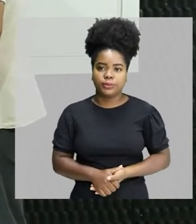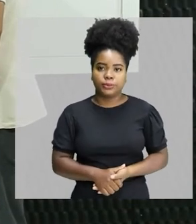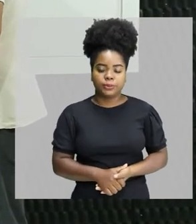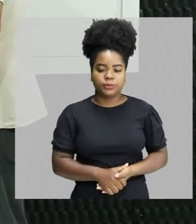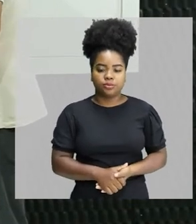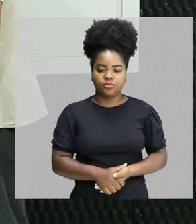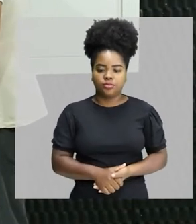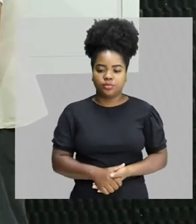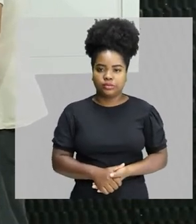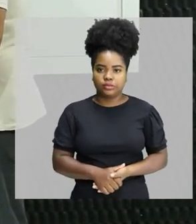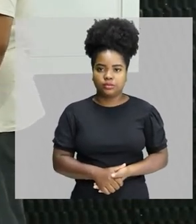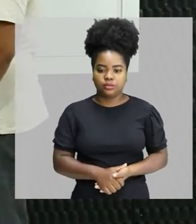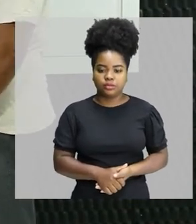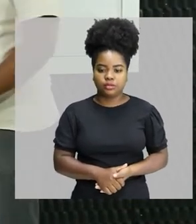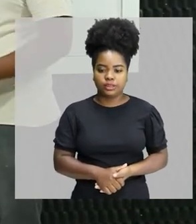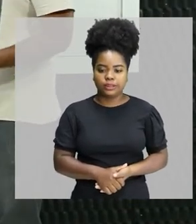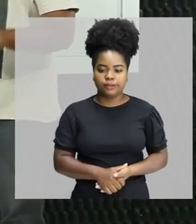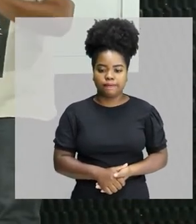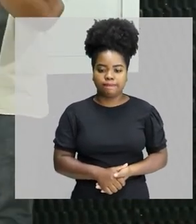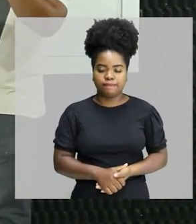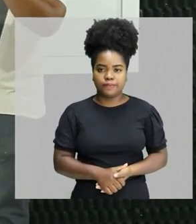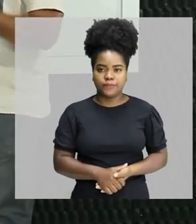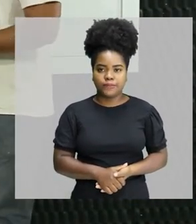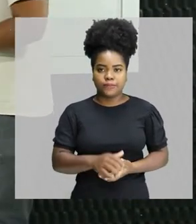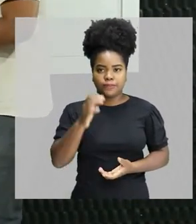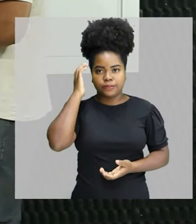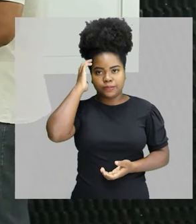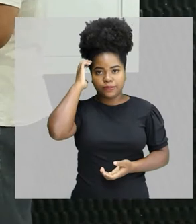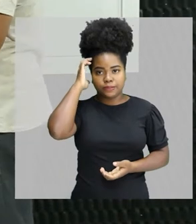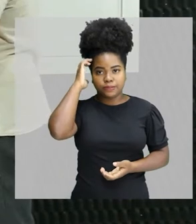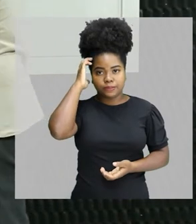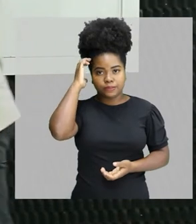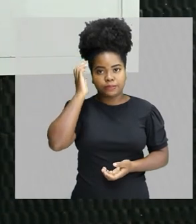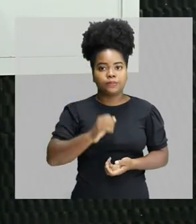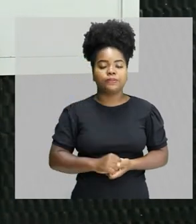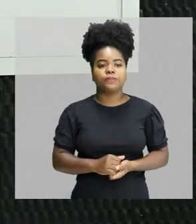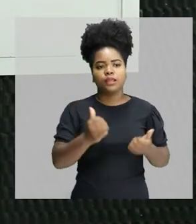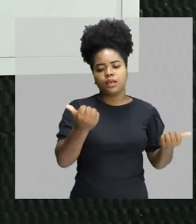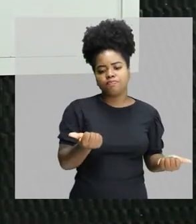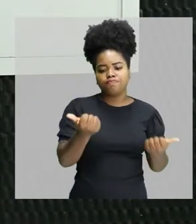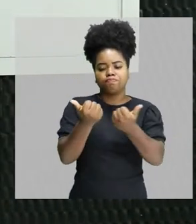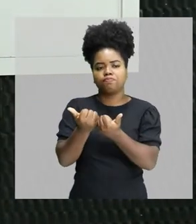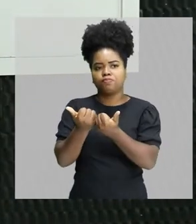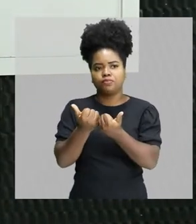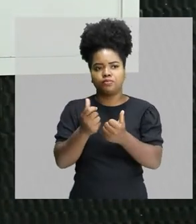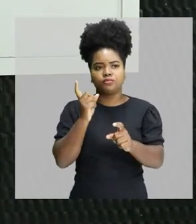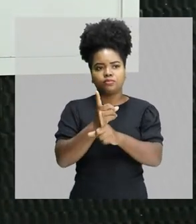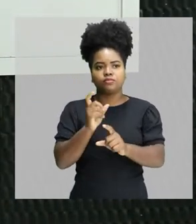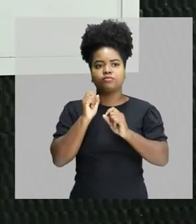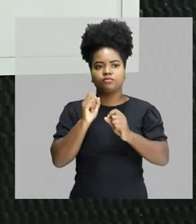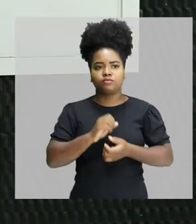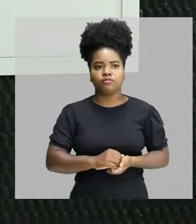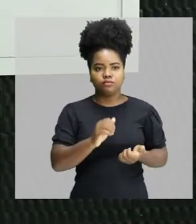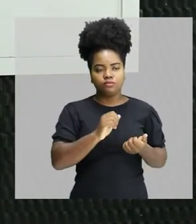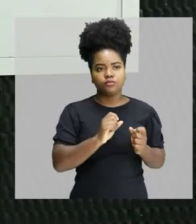é 1 sobre o segundo, ou segundo elevado a menos 1. Então, fazendo a substituição aqui, nós podemos encontrar também assim,